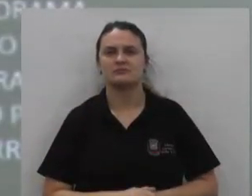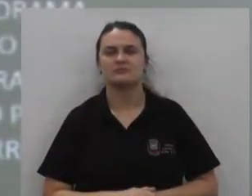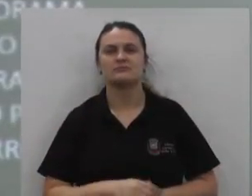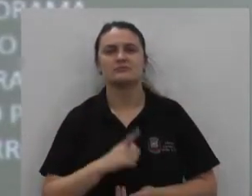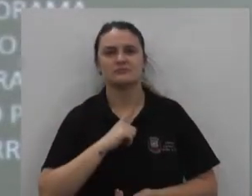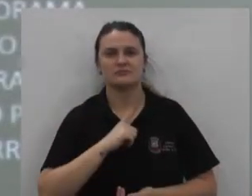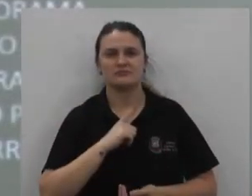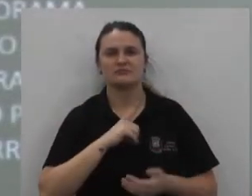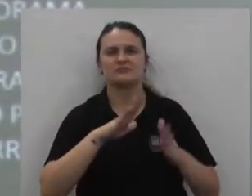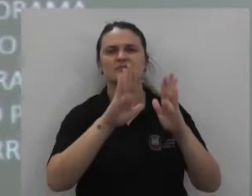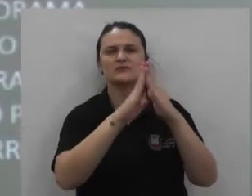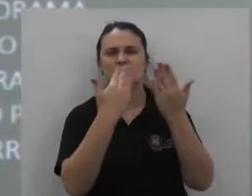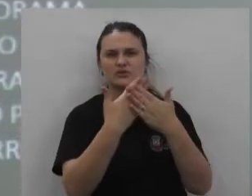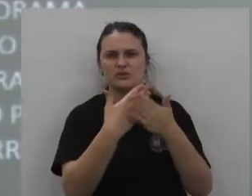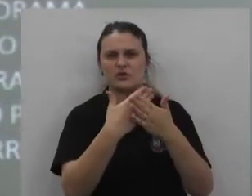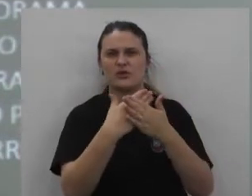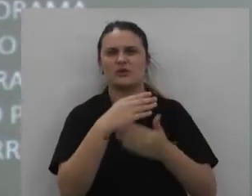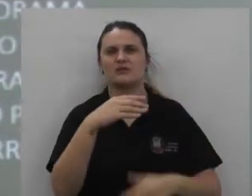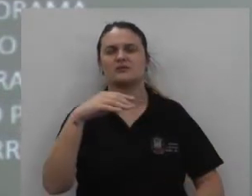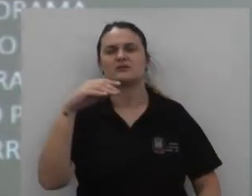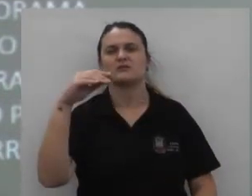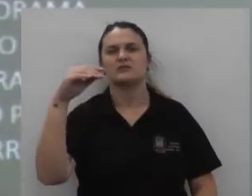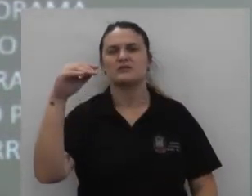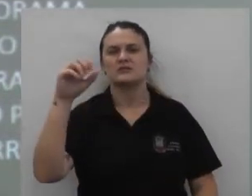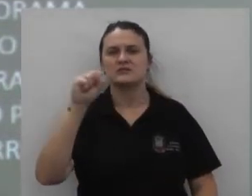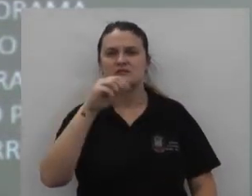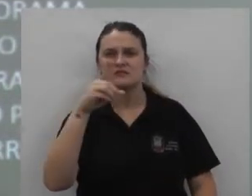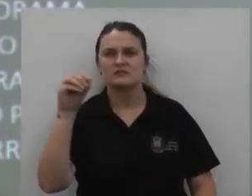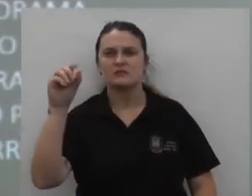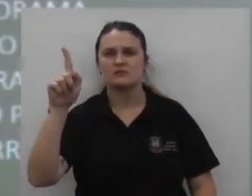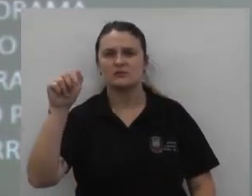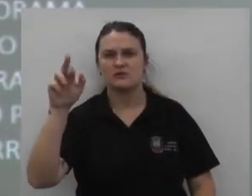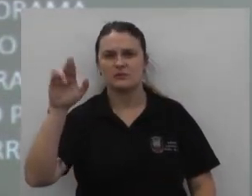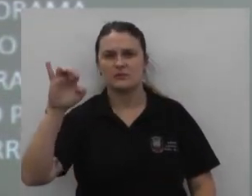CMEI Estela Venancio Calcio Rio São Gabriel